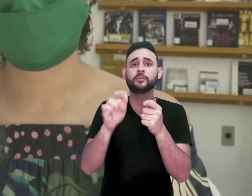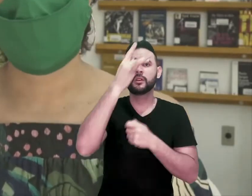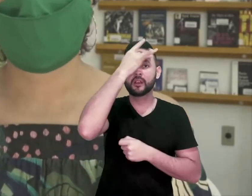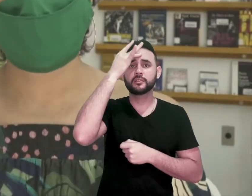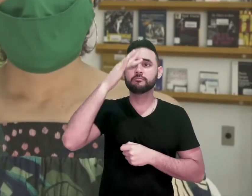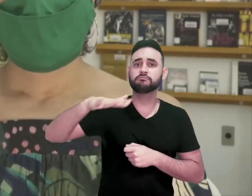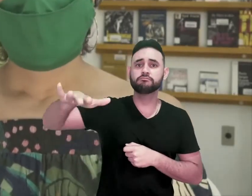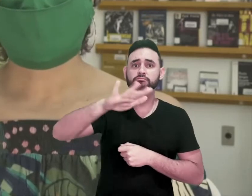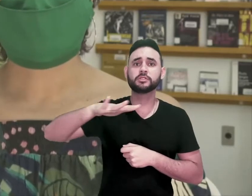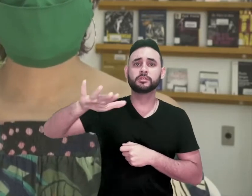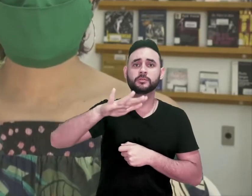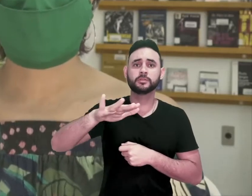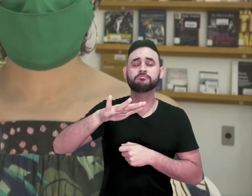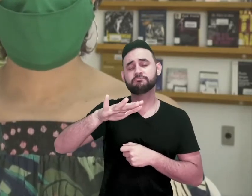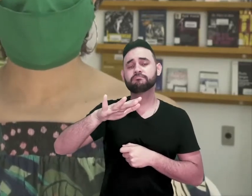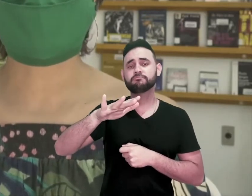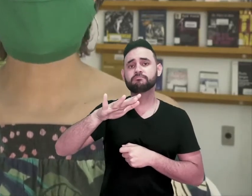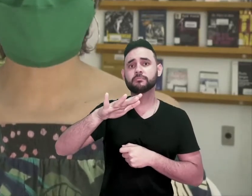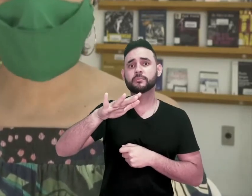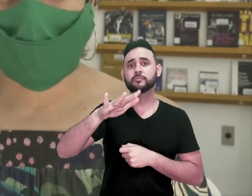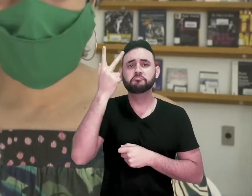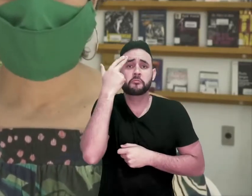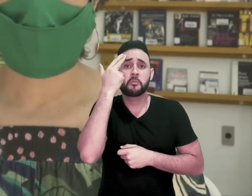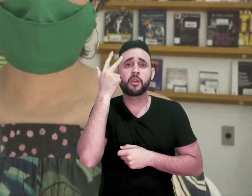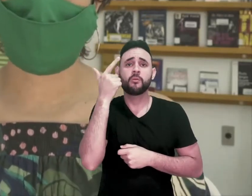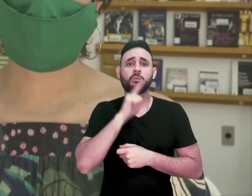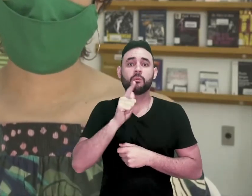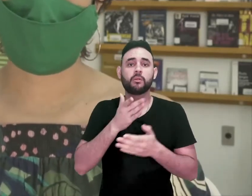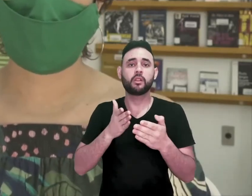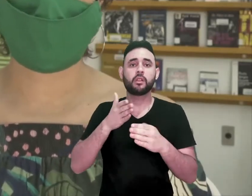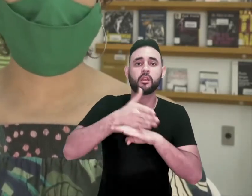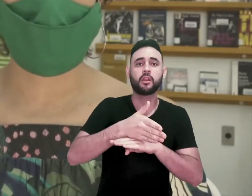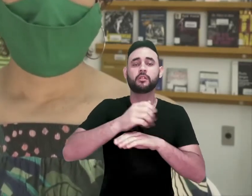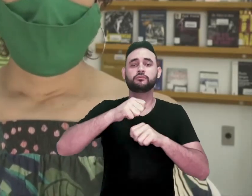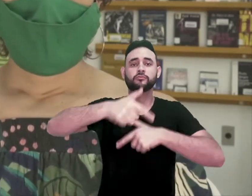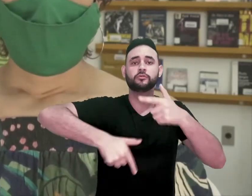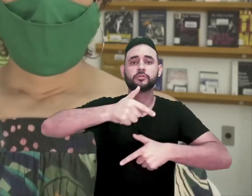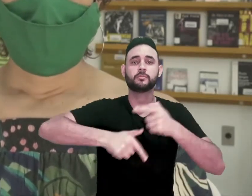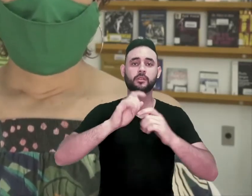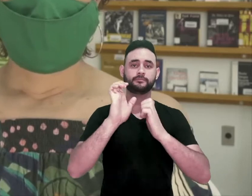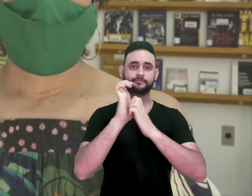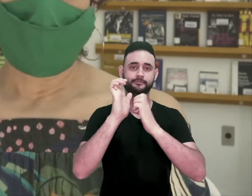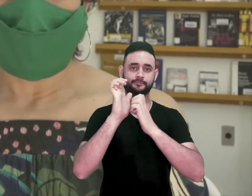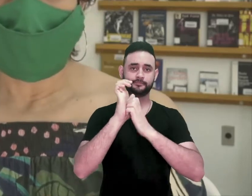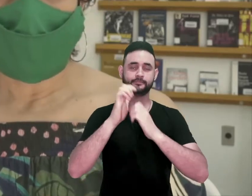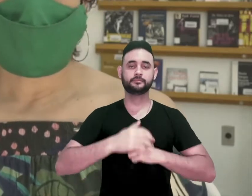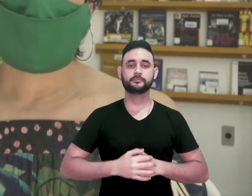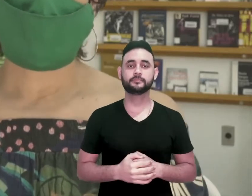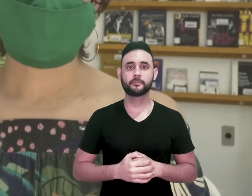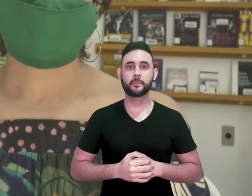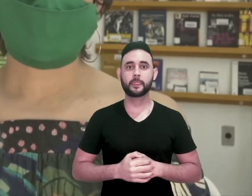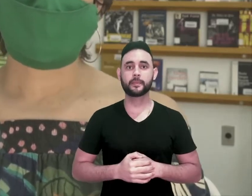beneficiado conseguisse acessar as atividades do centro cultural? Pela primeira